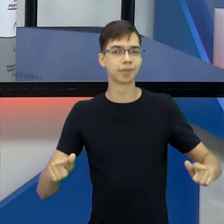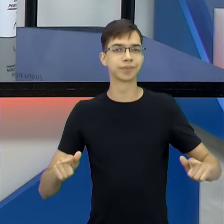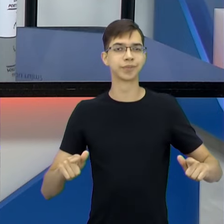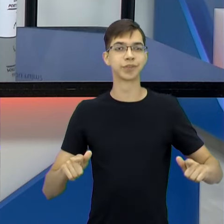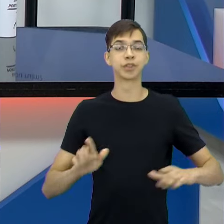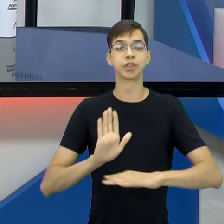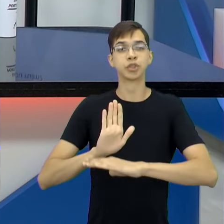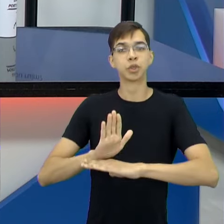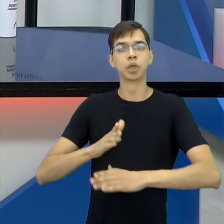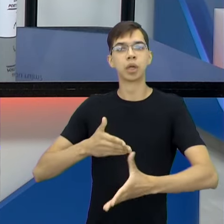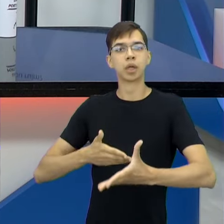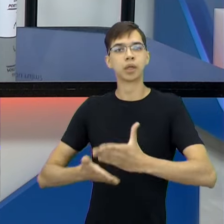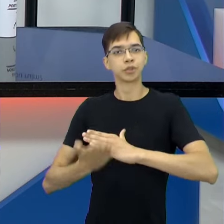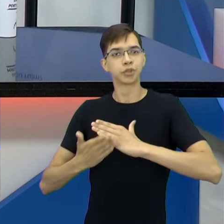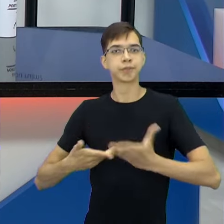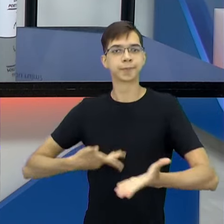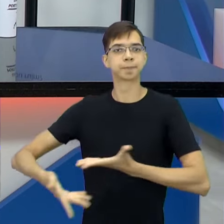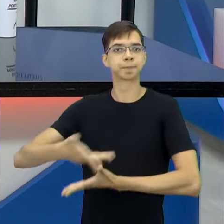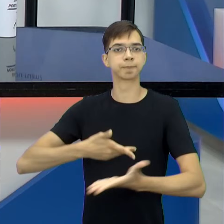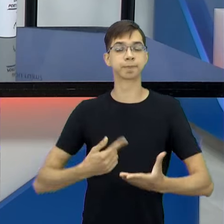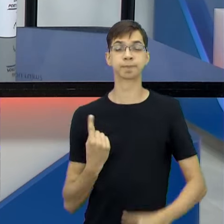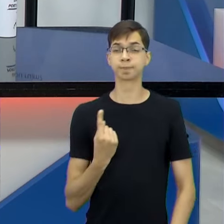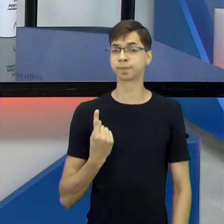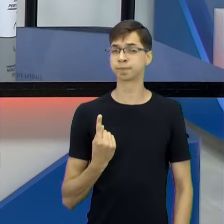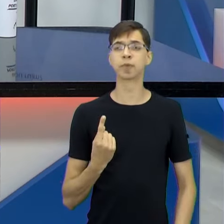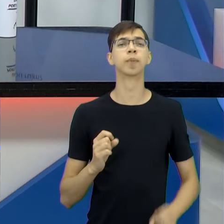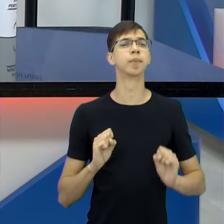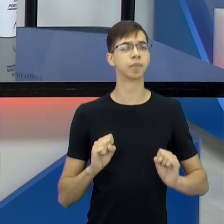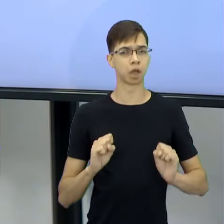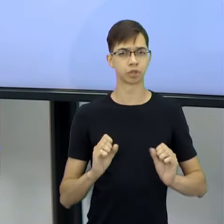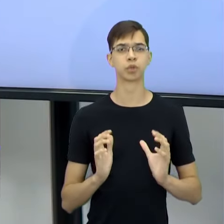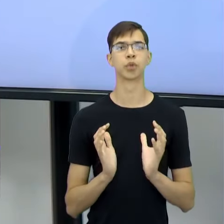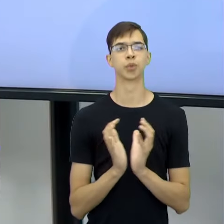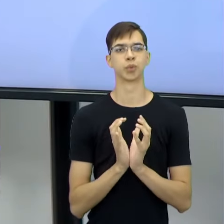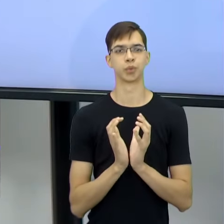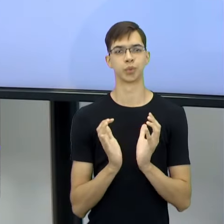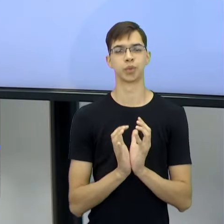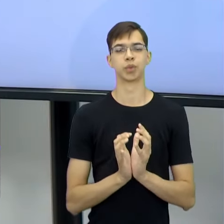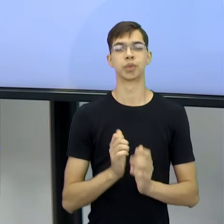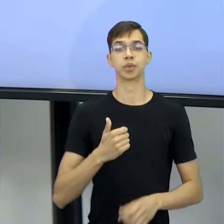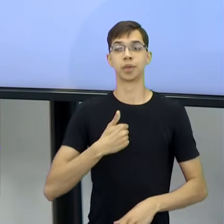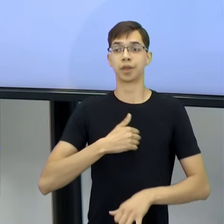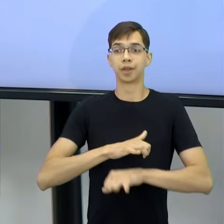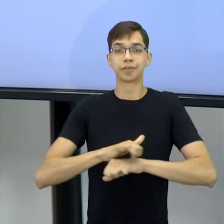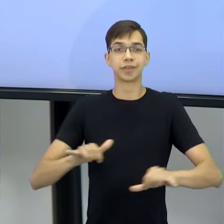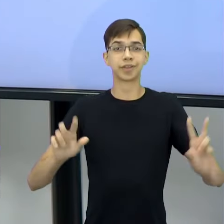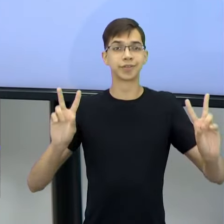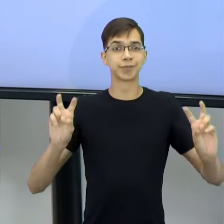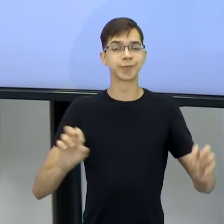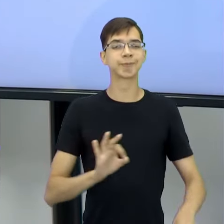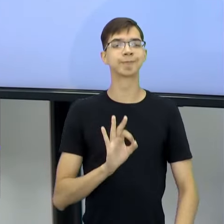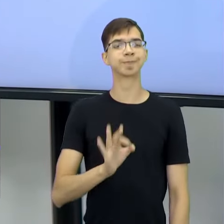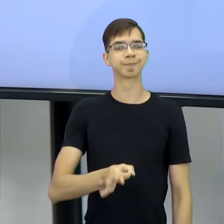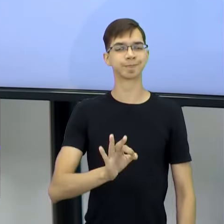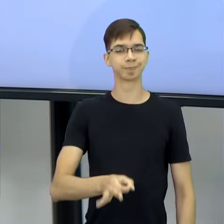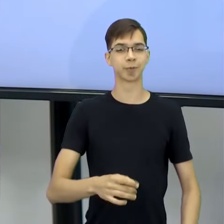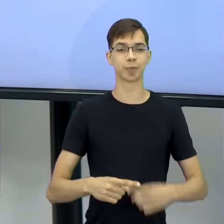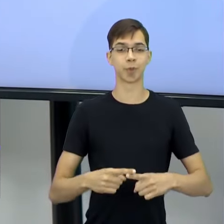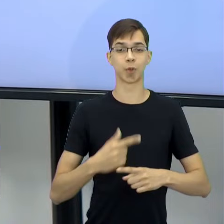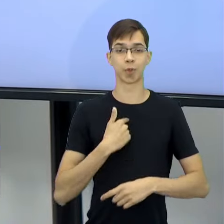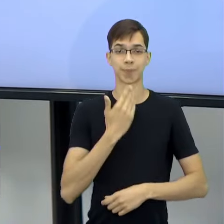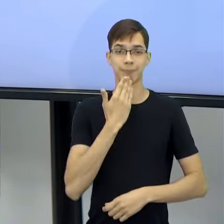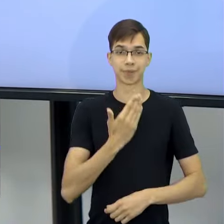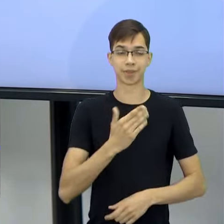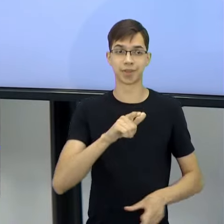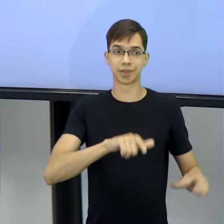fazer individual. Eles podem fazer isso coletivamente. Isso. Eu ia falar sobre isso. Porque, assim, quando eu peço para os estudantes escreverem algo